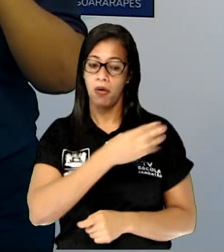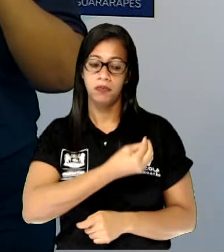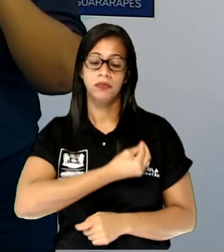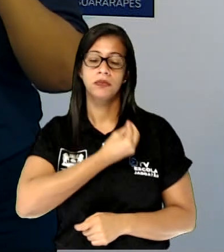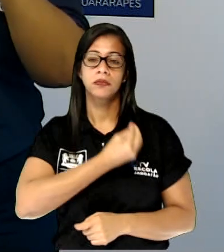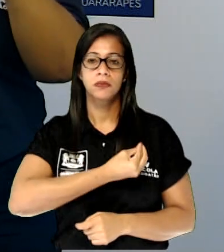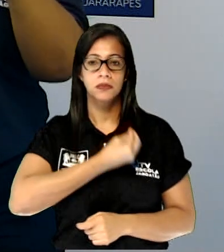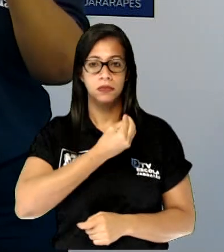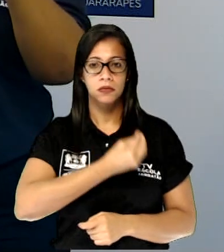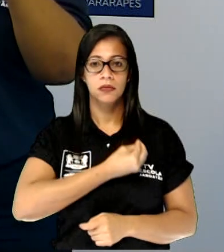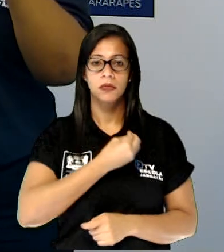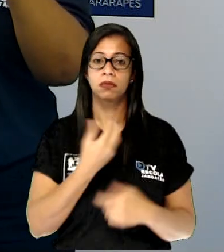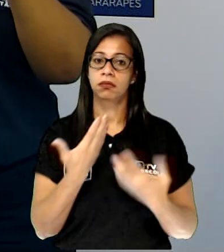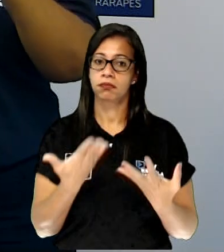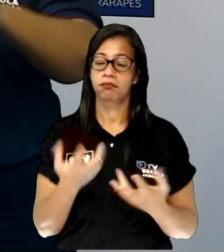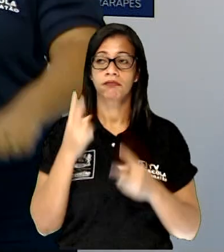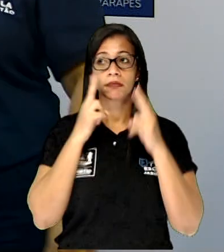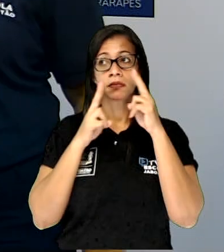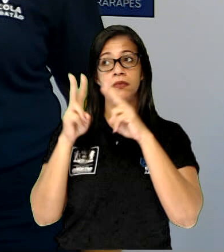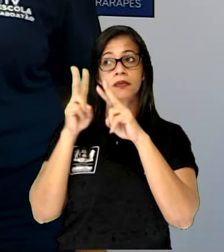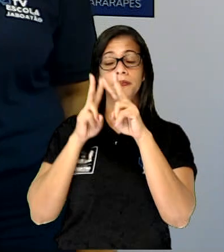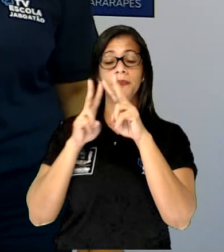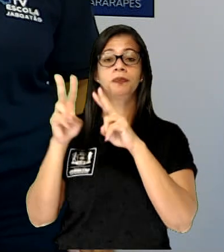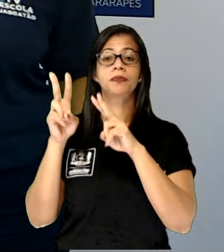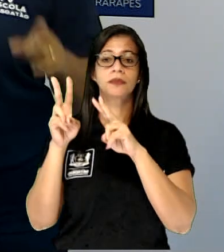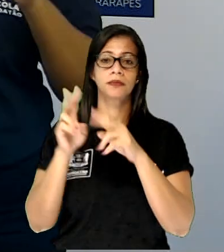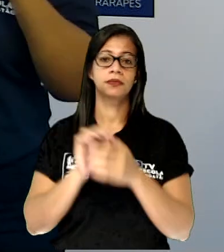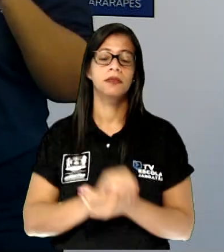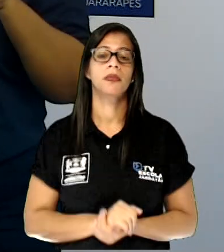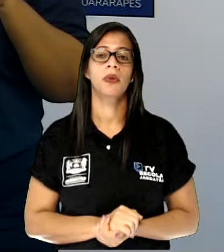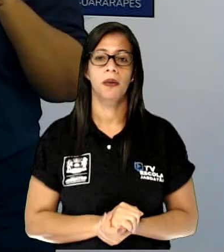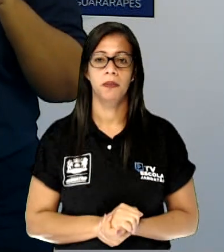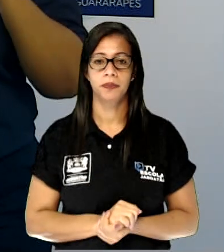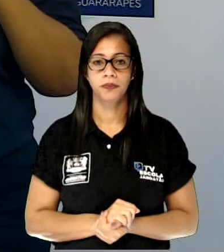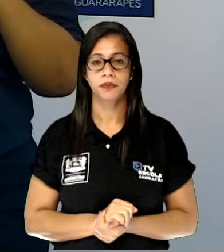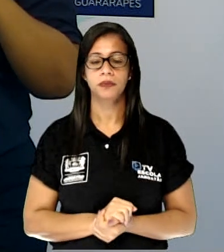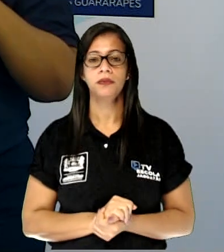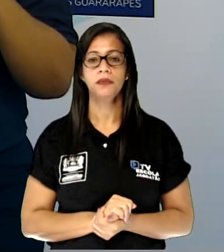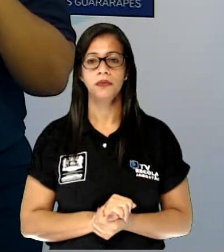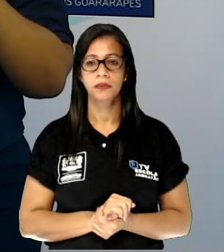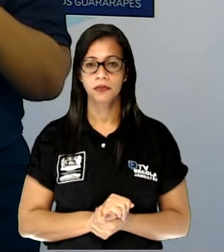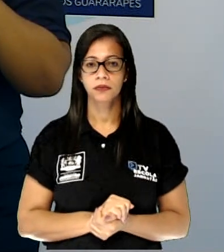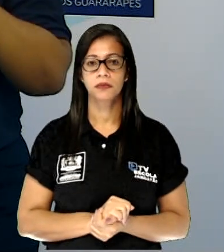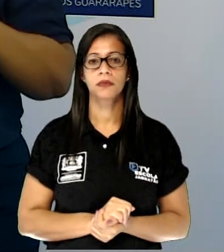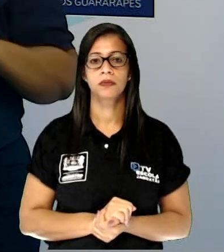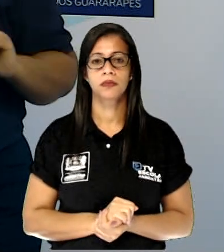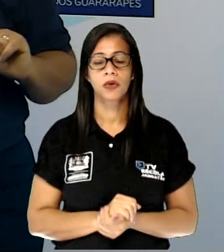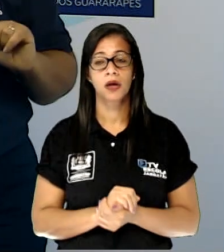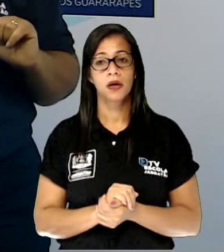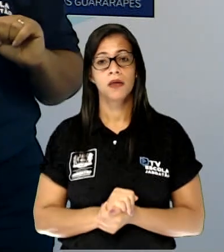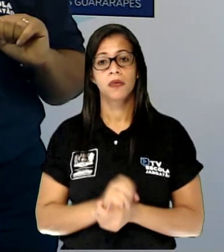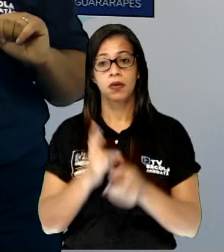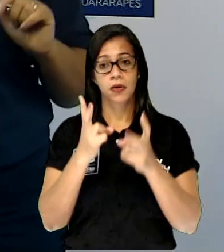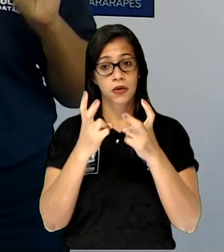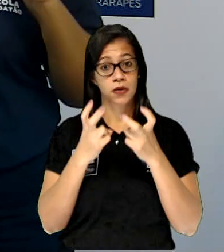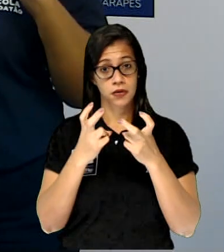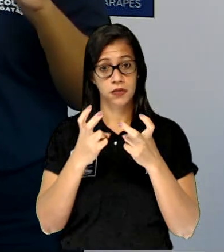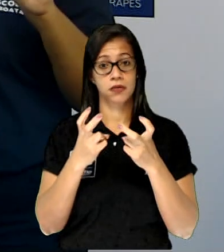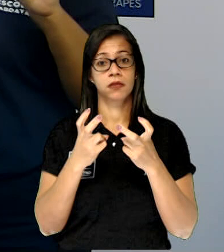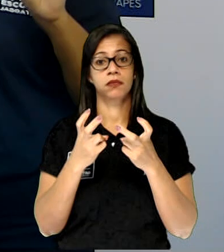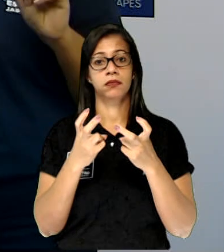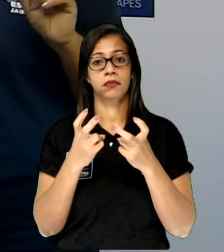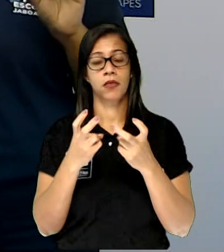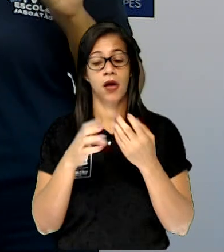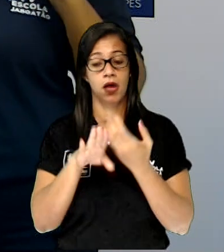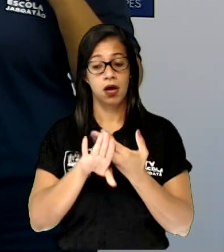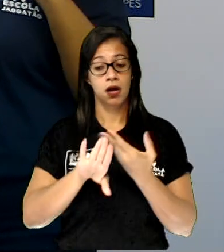atenção, olha outro símbolo pra você ficar ligado. Atenção, manter longe das crianças. Esse